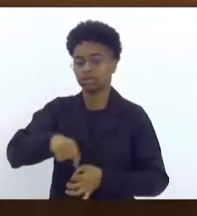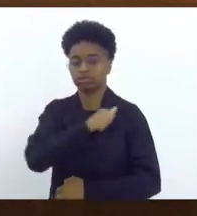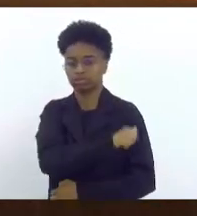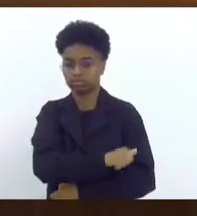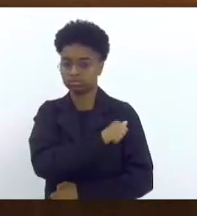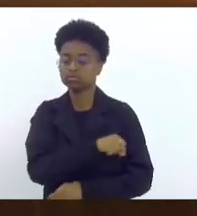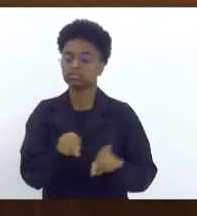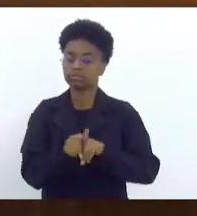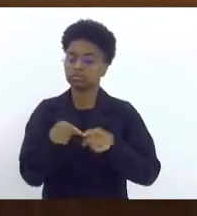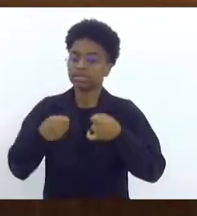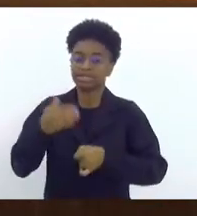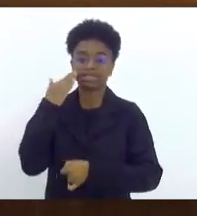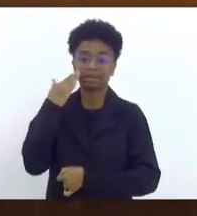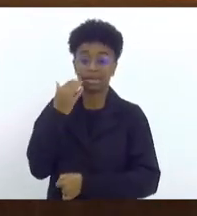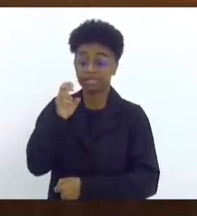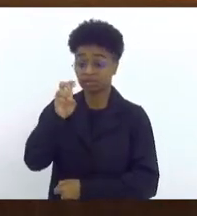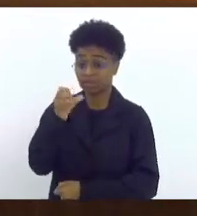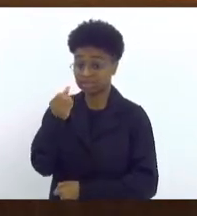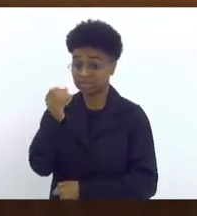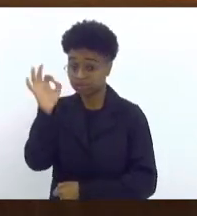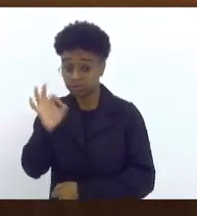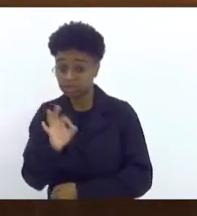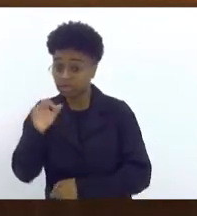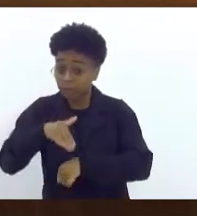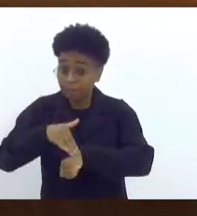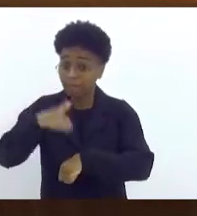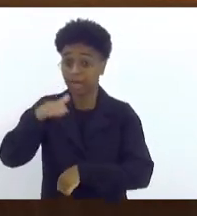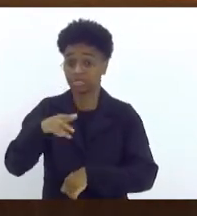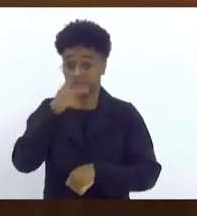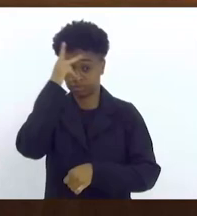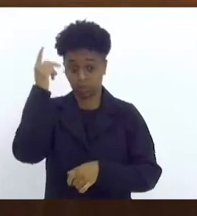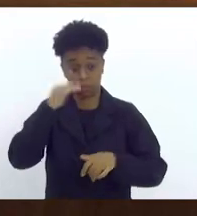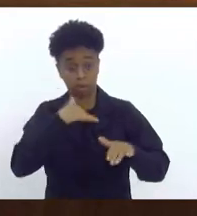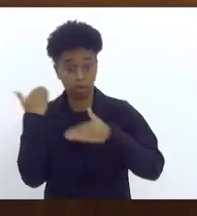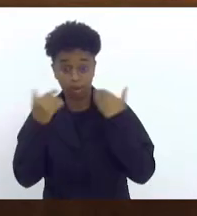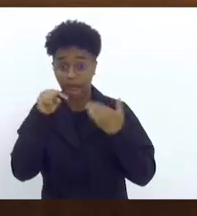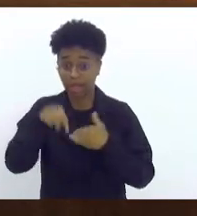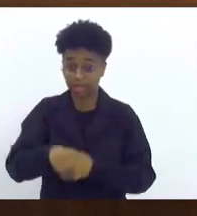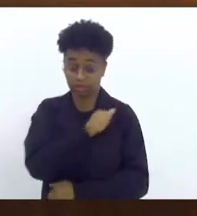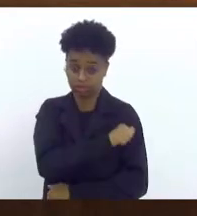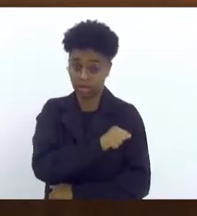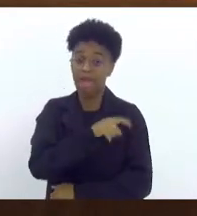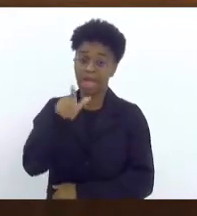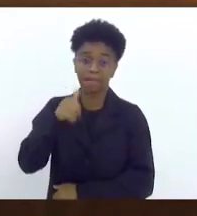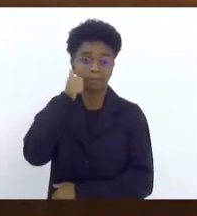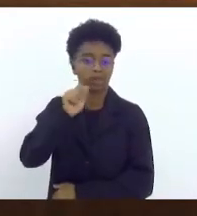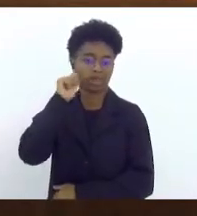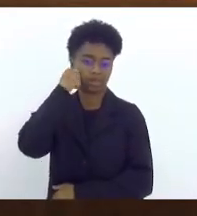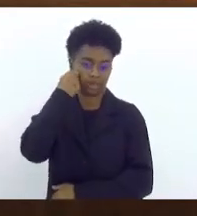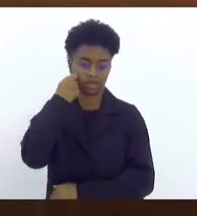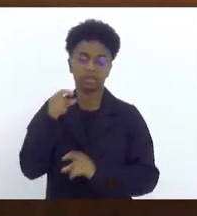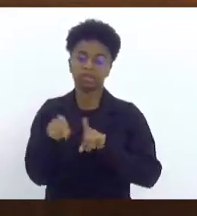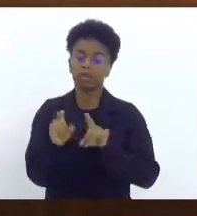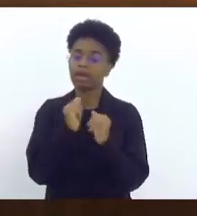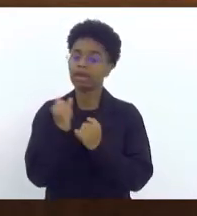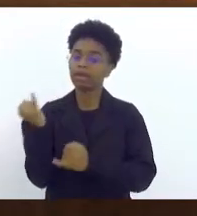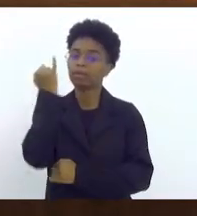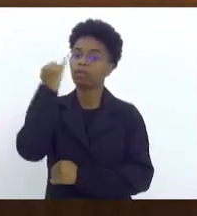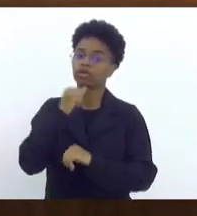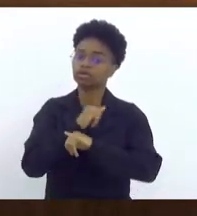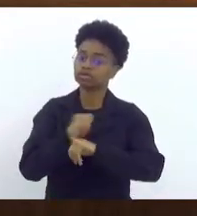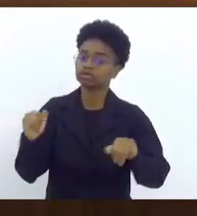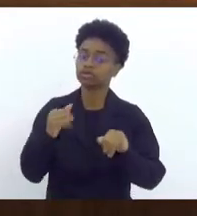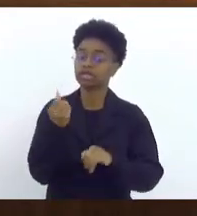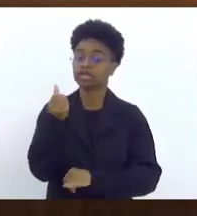mais de 56% das vítimas do Estado são mulheres negras. importantes dizer também que